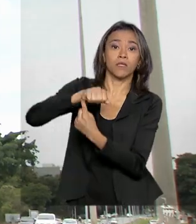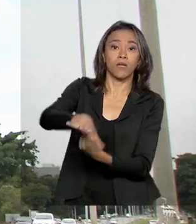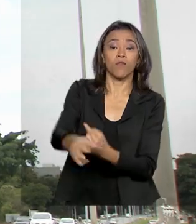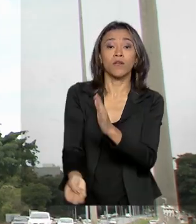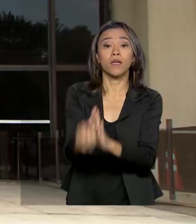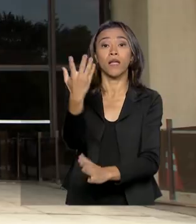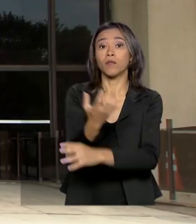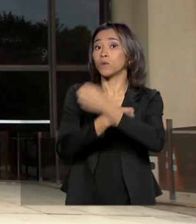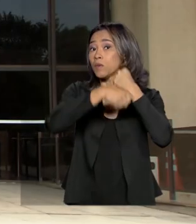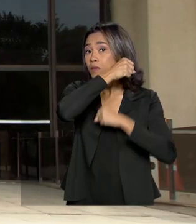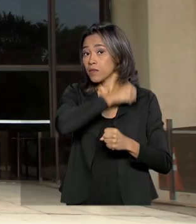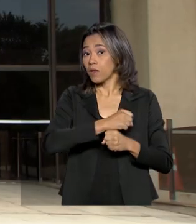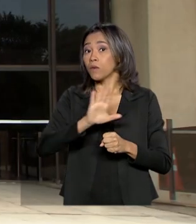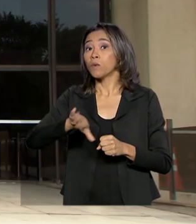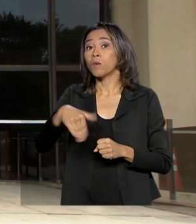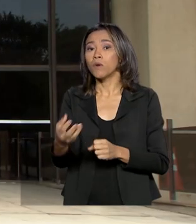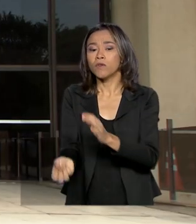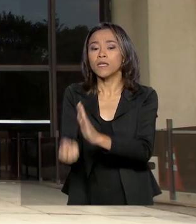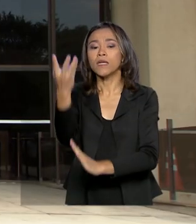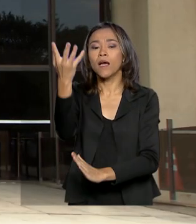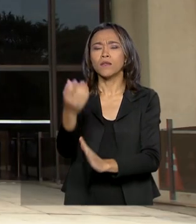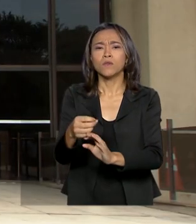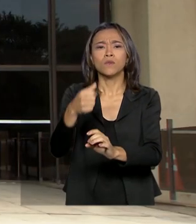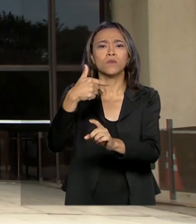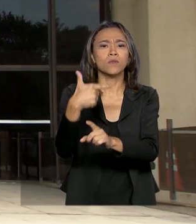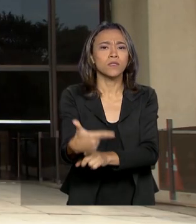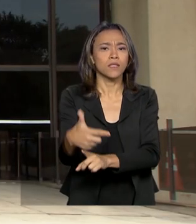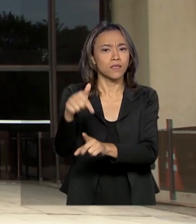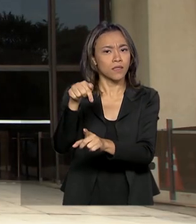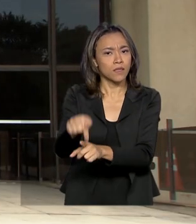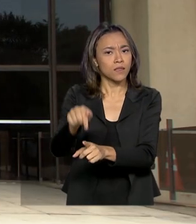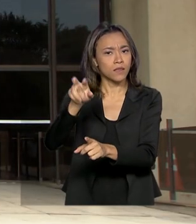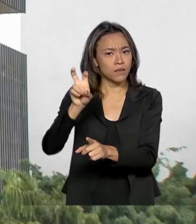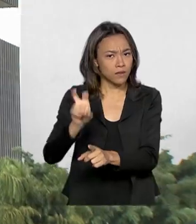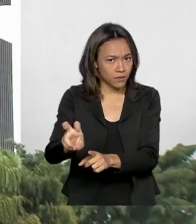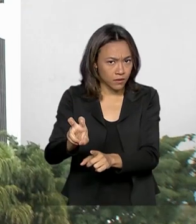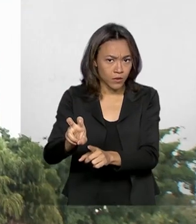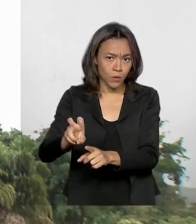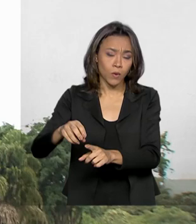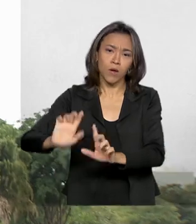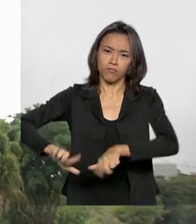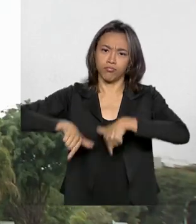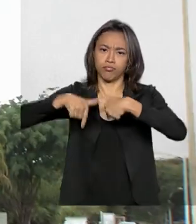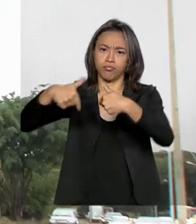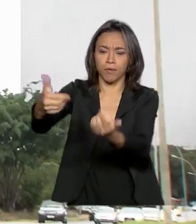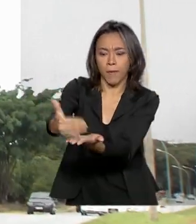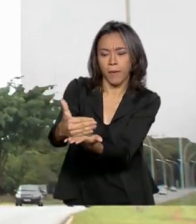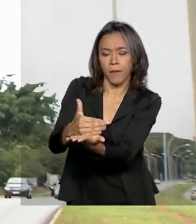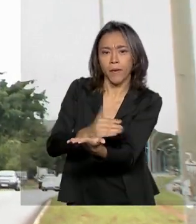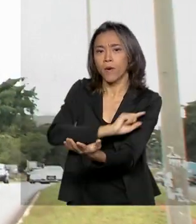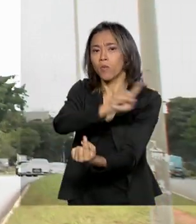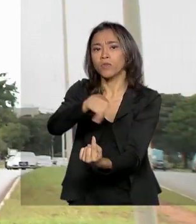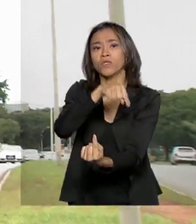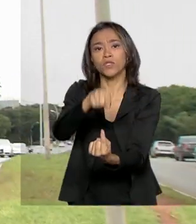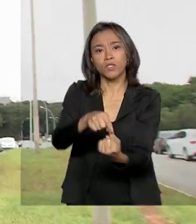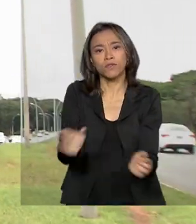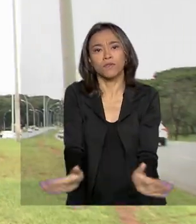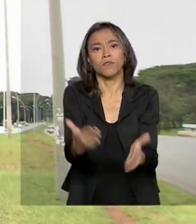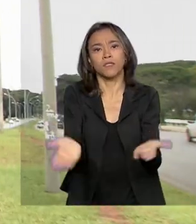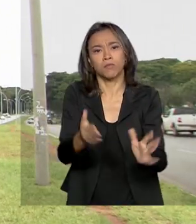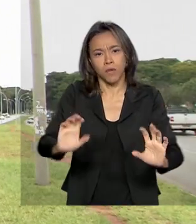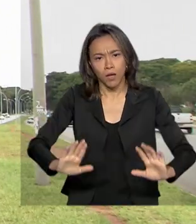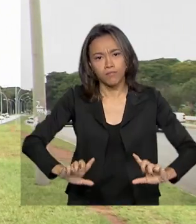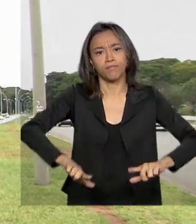quando foram implementadas 275 ações para estimular o crescimento da economia e melhorar o